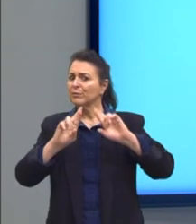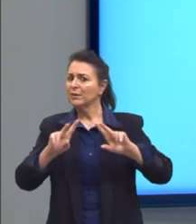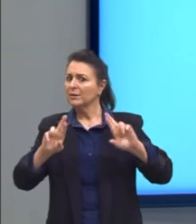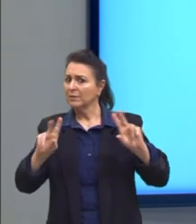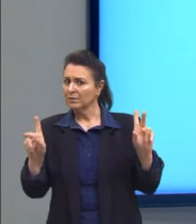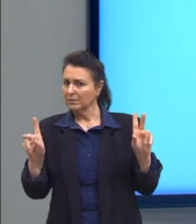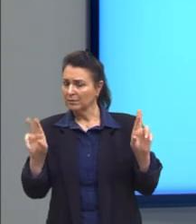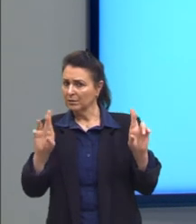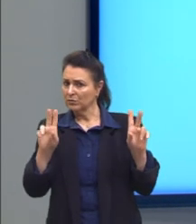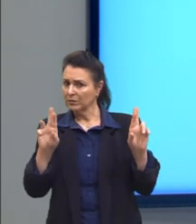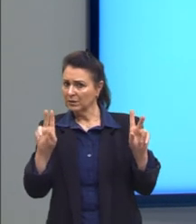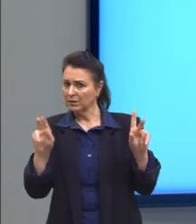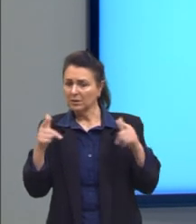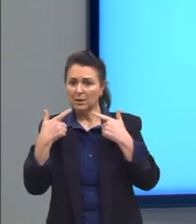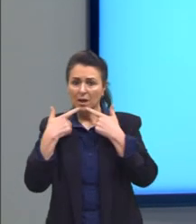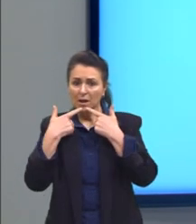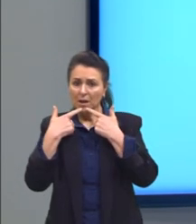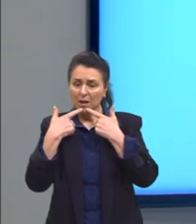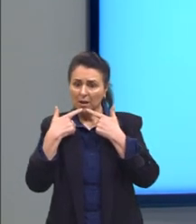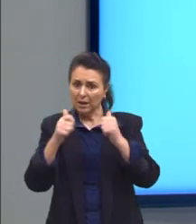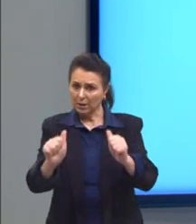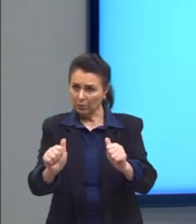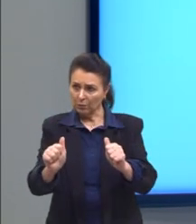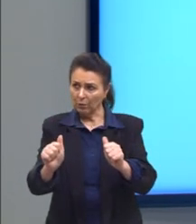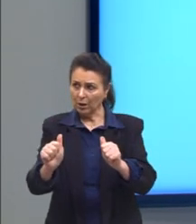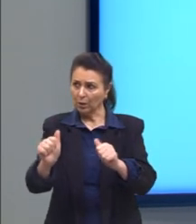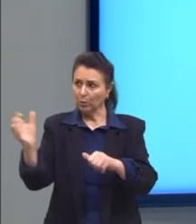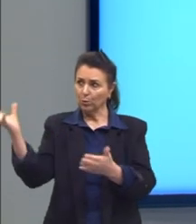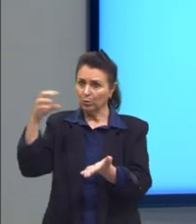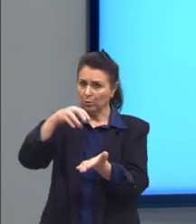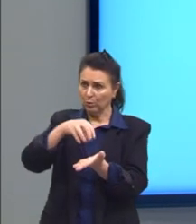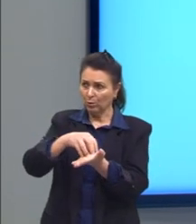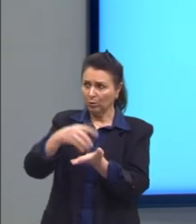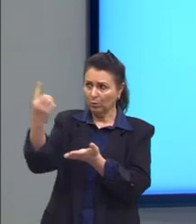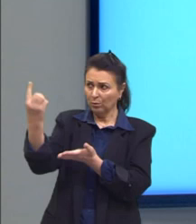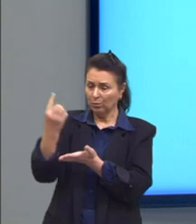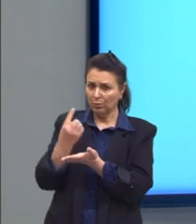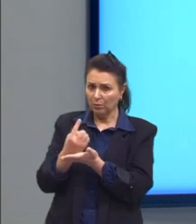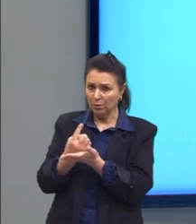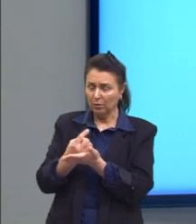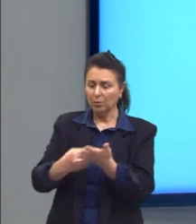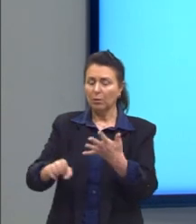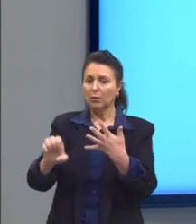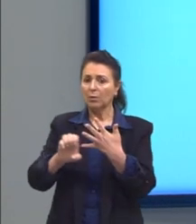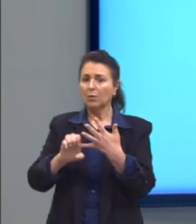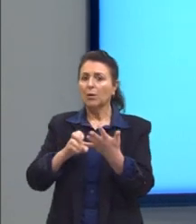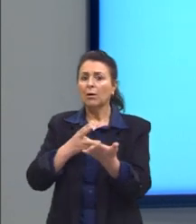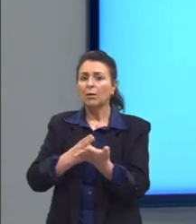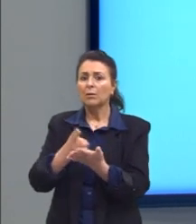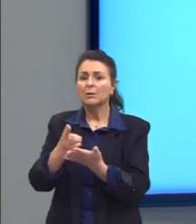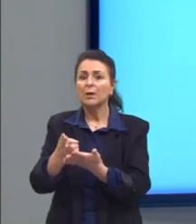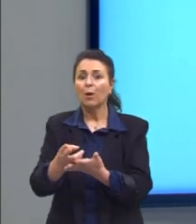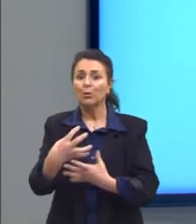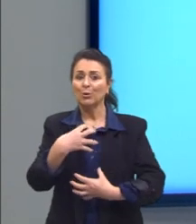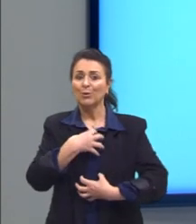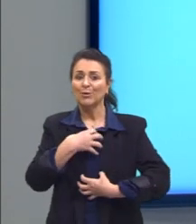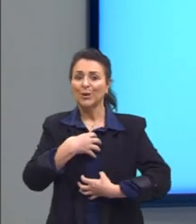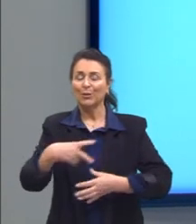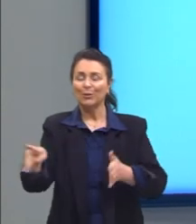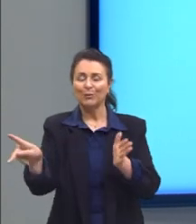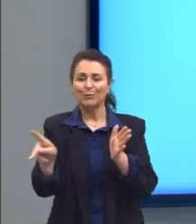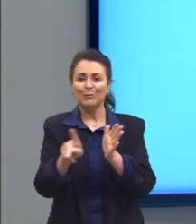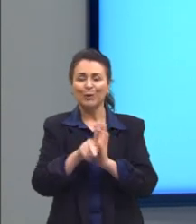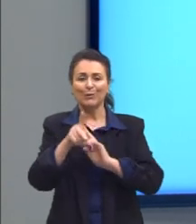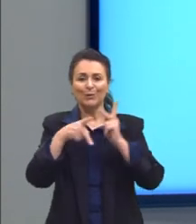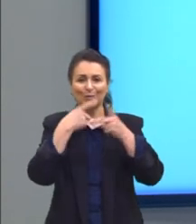Heterogeneidade da língua trazida pelo colonizador? Ou letra E. Preservação dos sotaques característicos